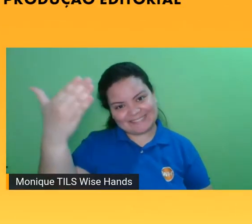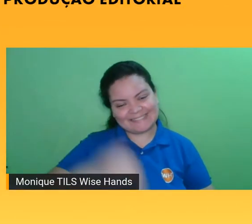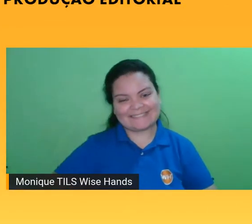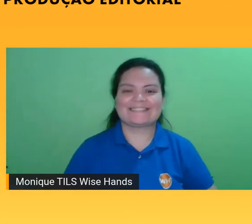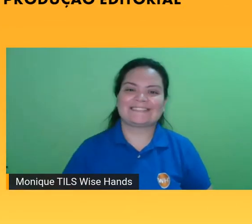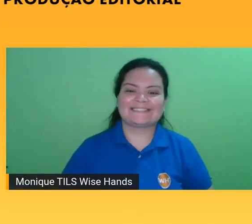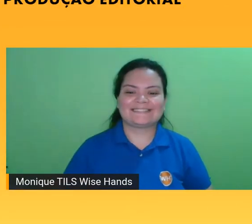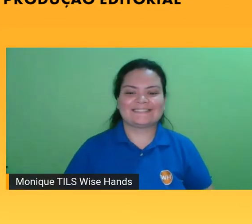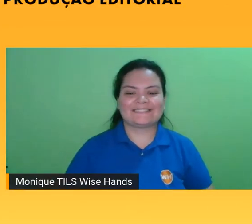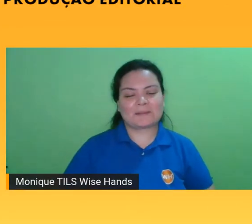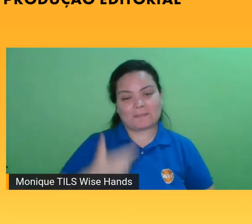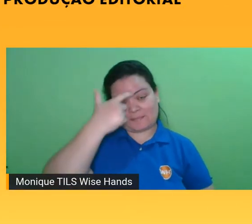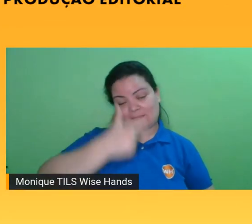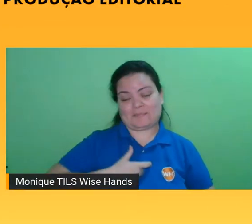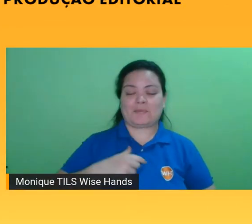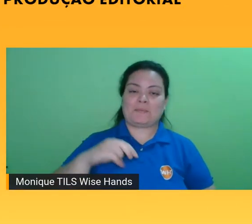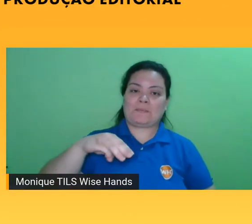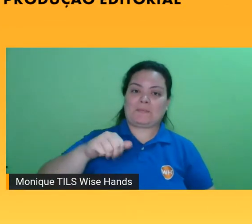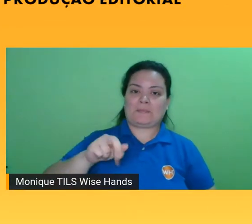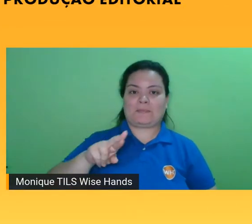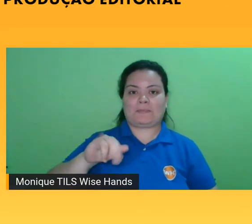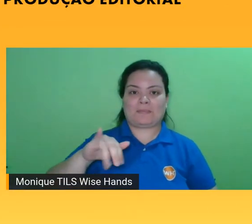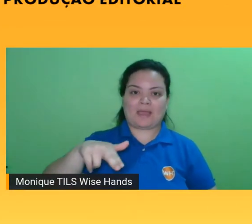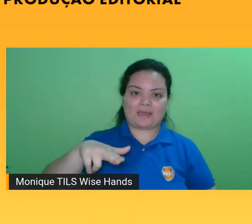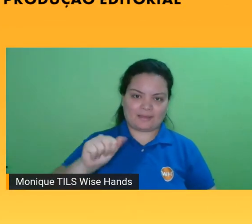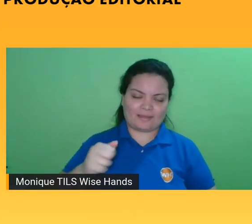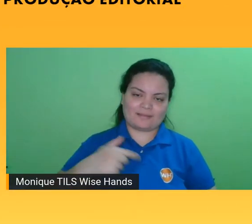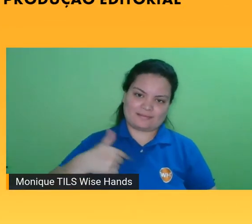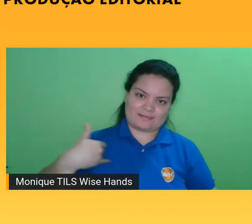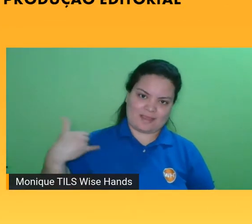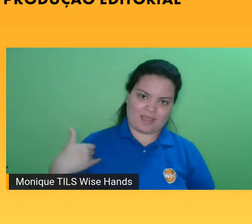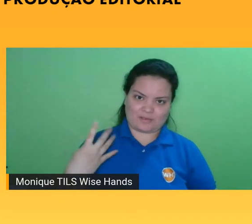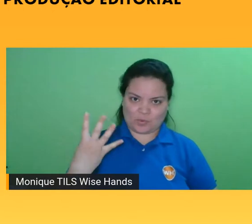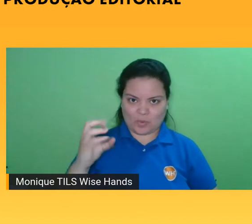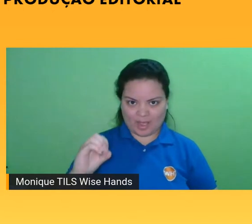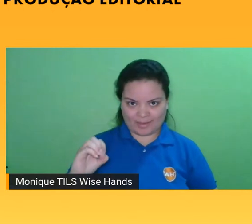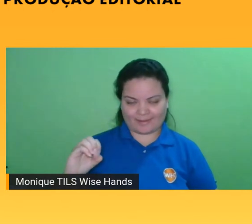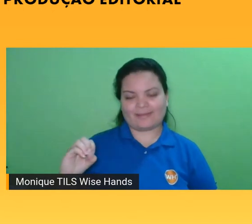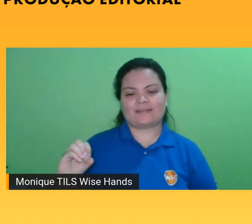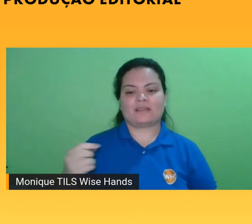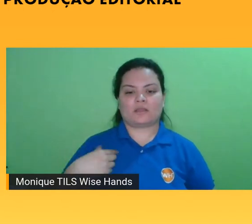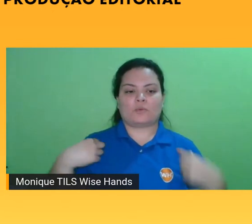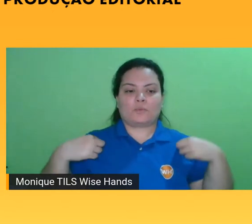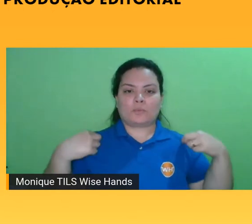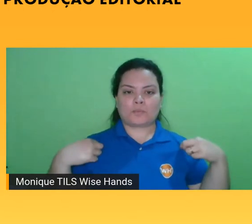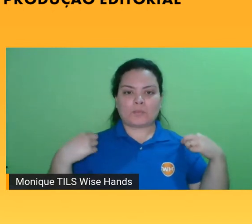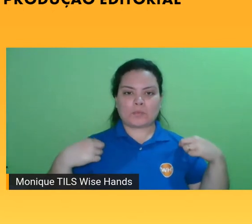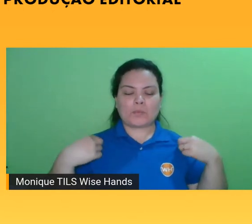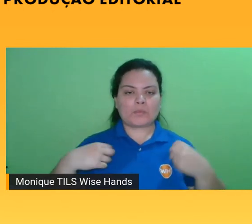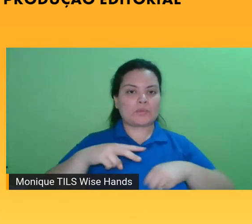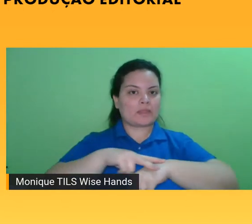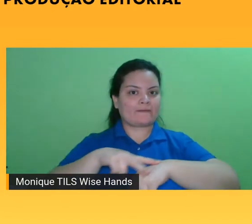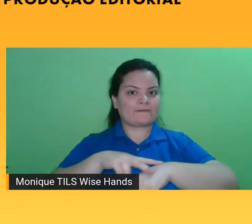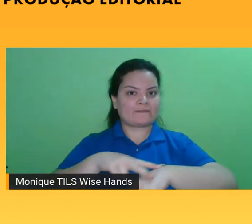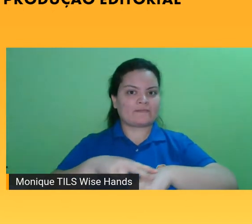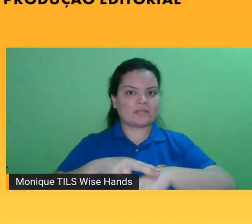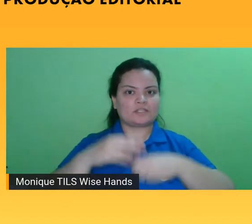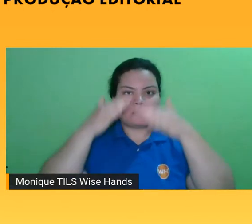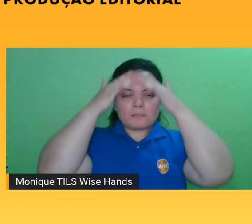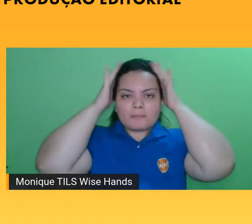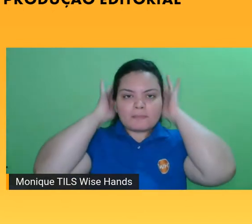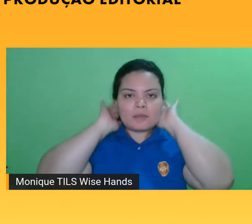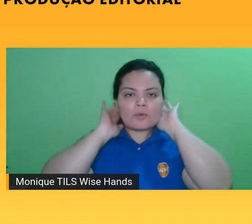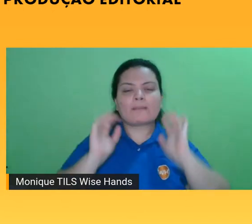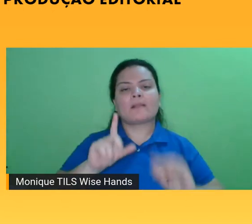Novamente, meu nome é Mariana, eu sou uma mulher de 40 anos, estou com uma blusa verde, o meu cabelo é preto